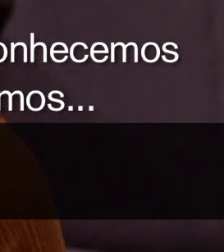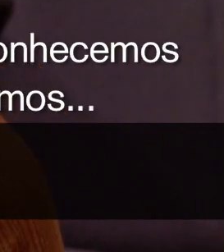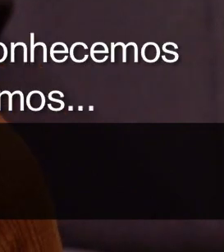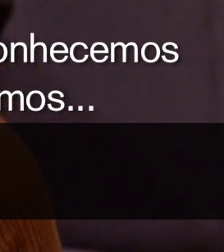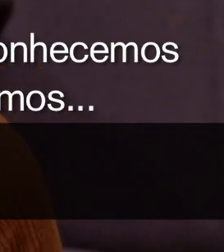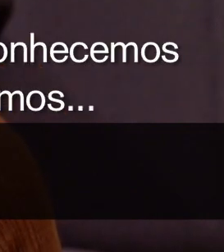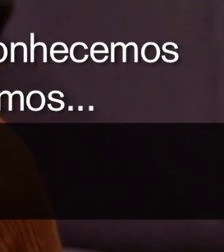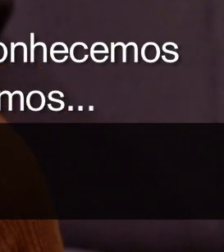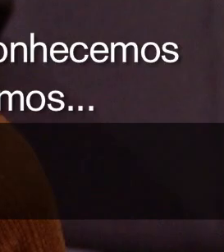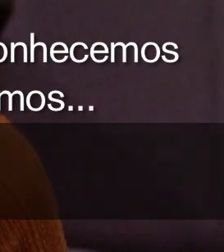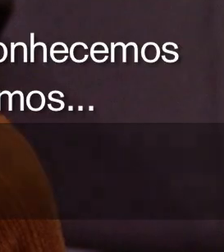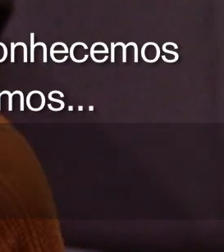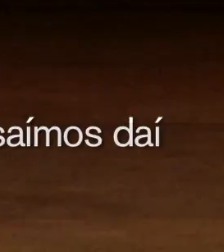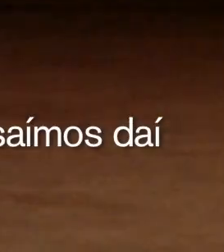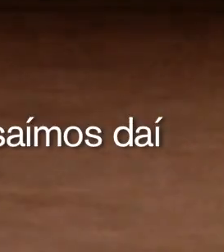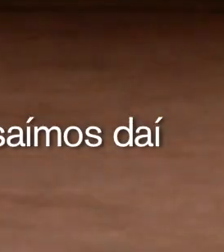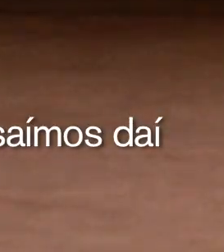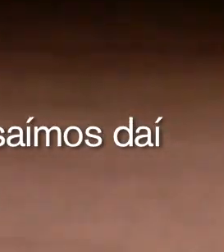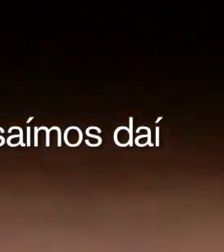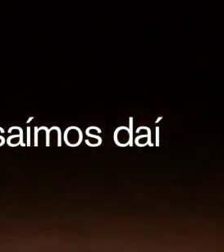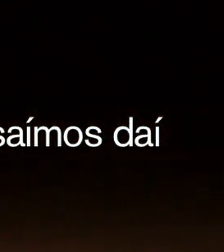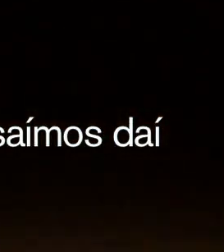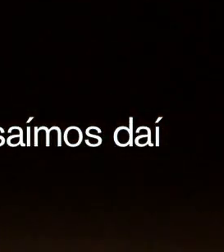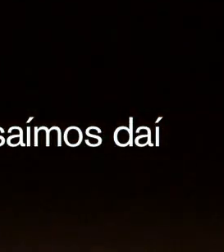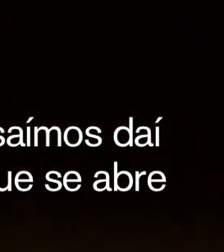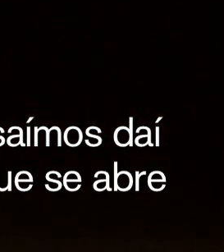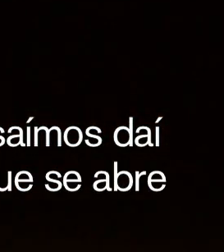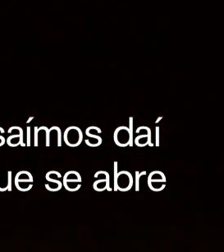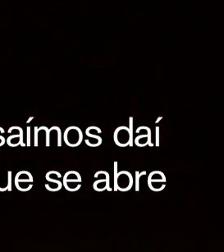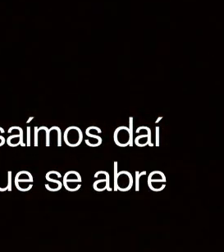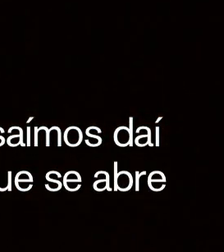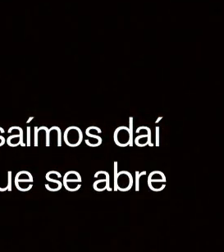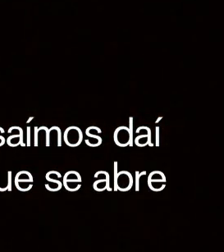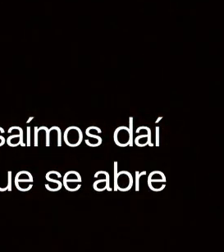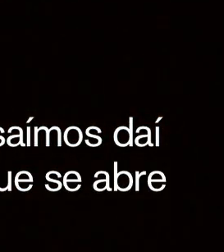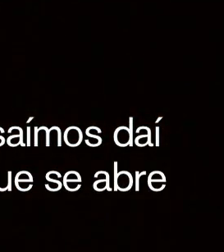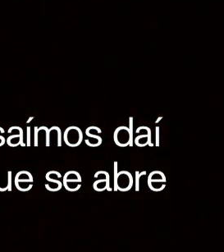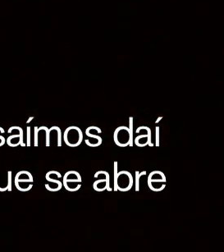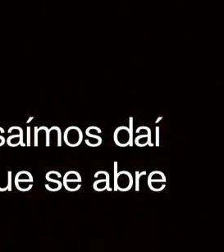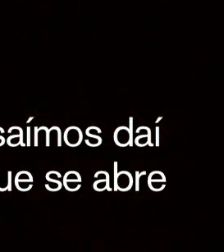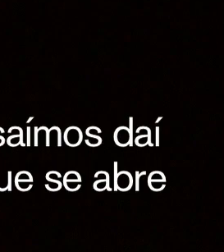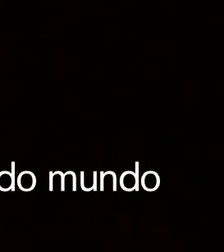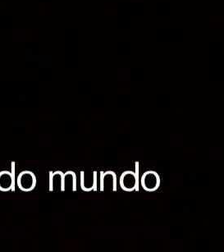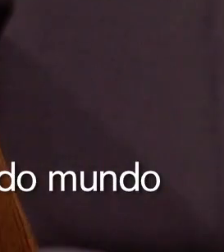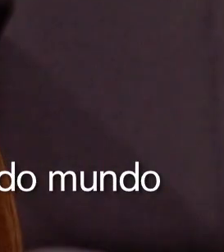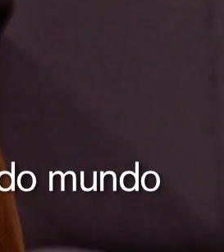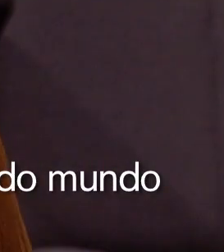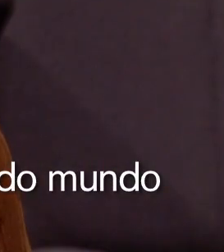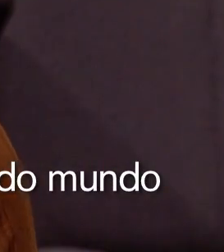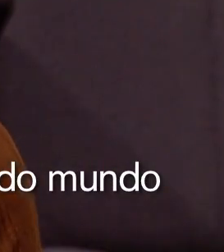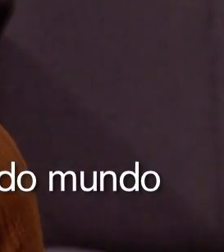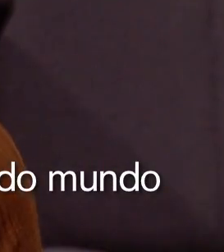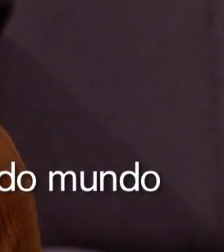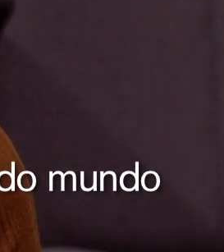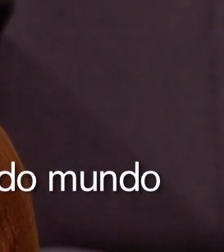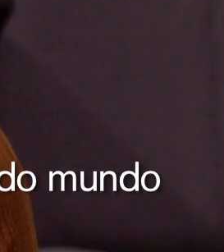aquele lugar onde a gente nasceu, ao sair daí, provavelmente, tudo o que se abre nos expande a nossa